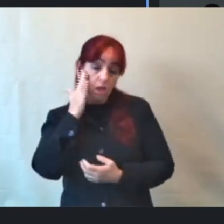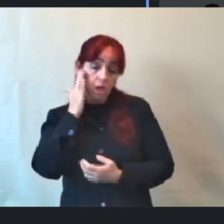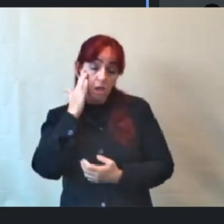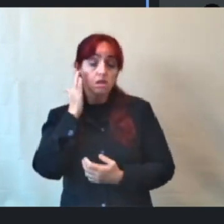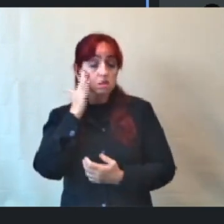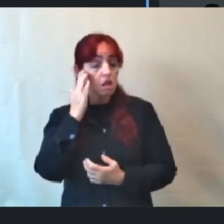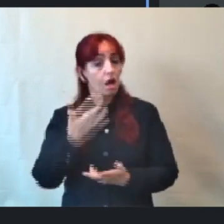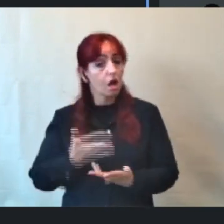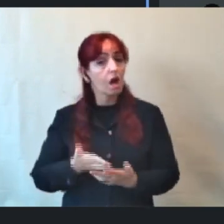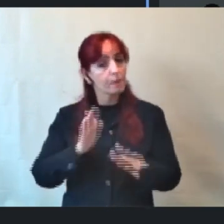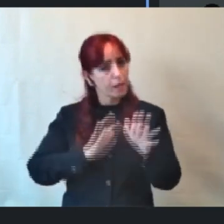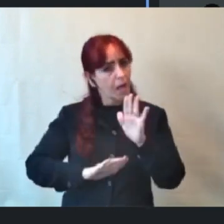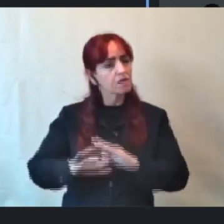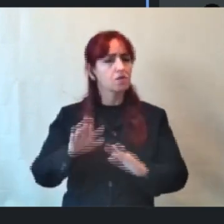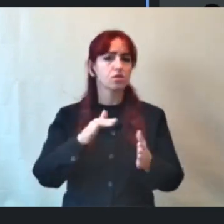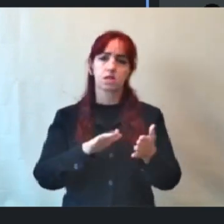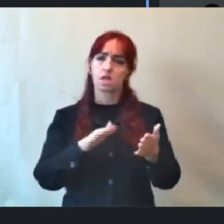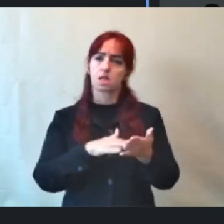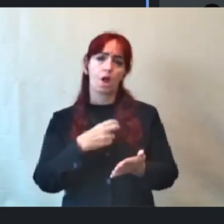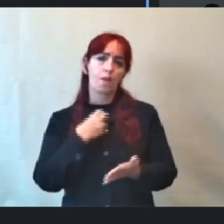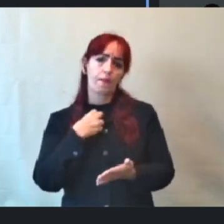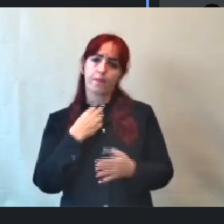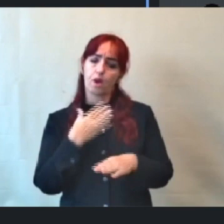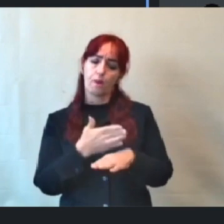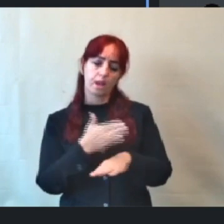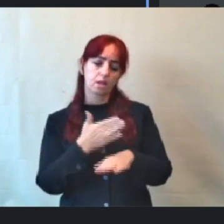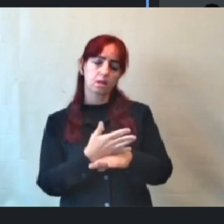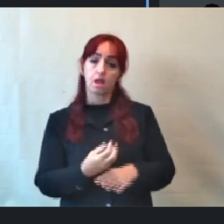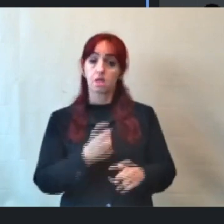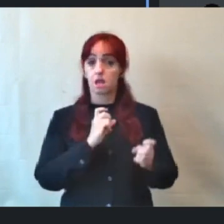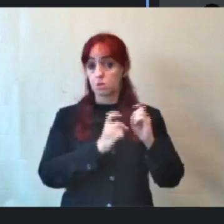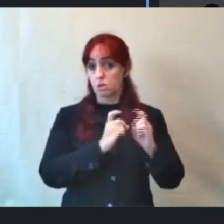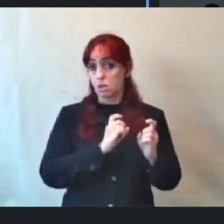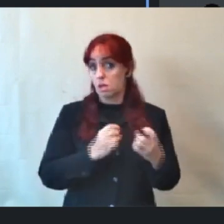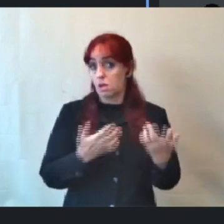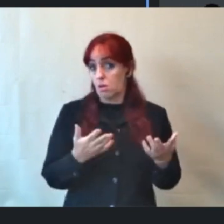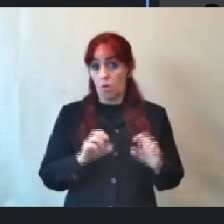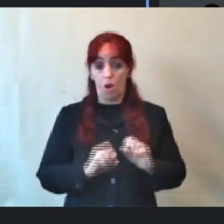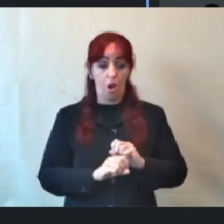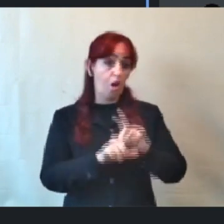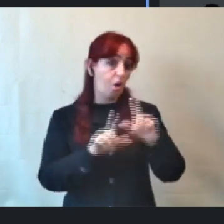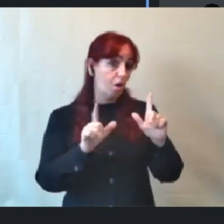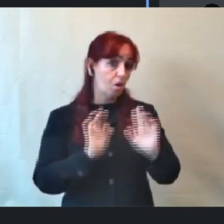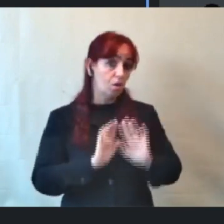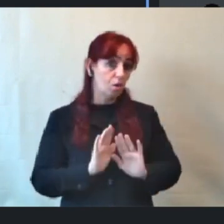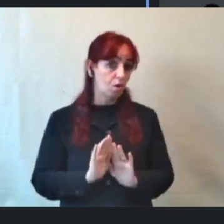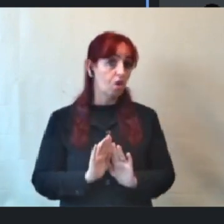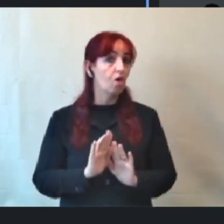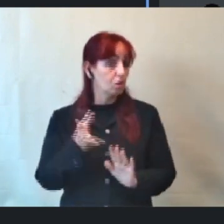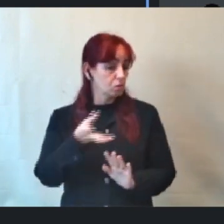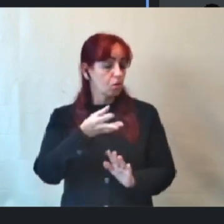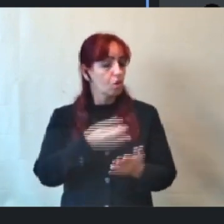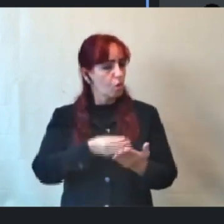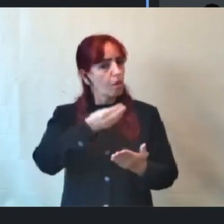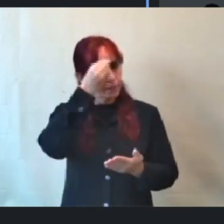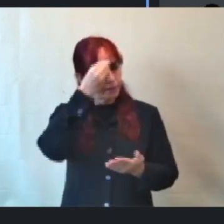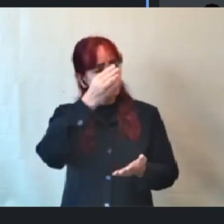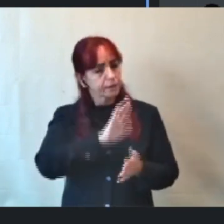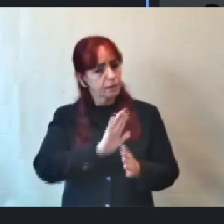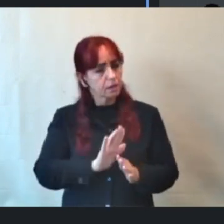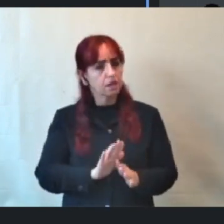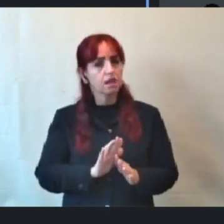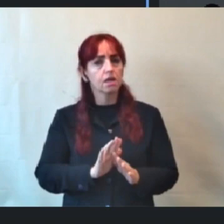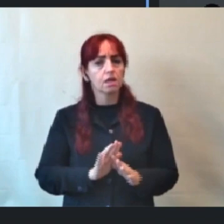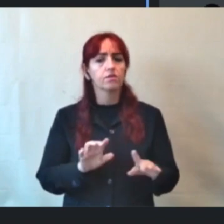secretário não pode participar de uma reunião, é muito lógico e compreensivo, tem que ser compreensivo por parte da